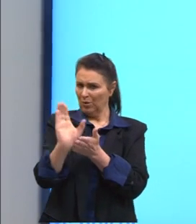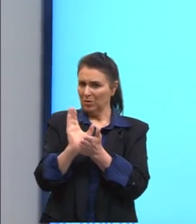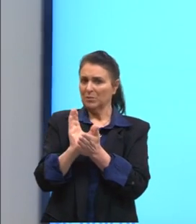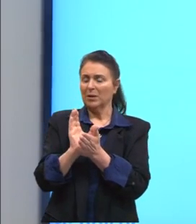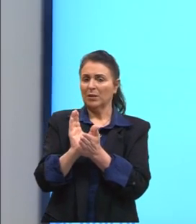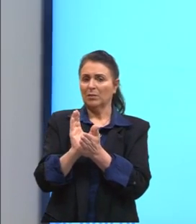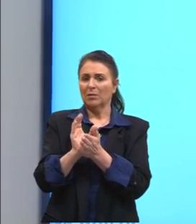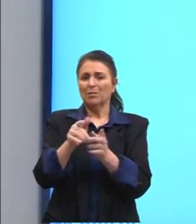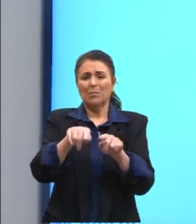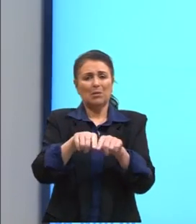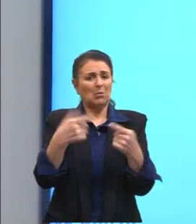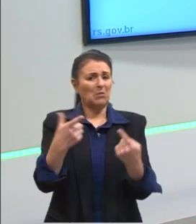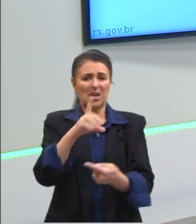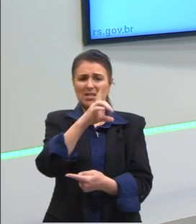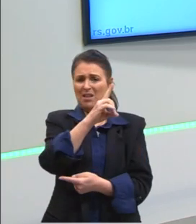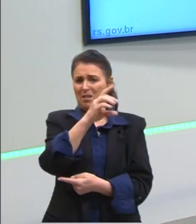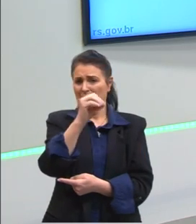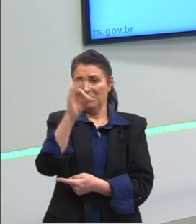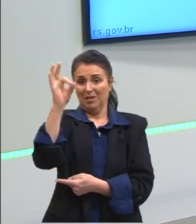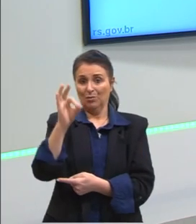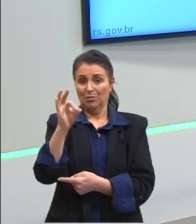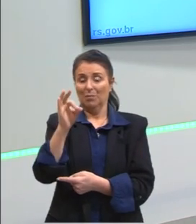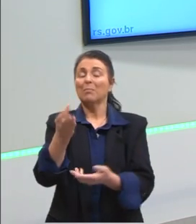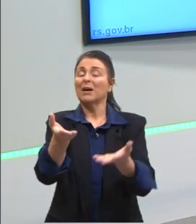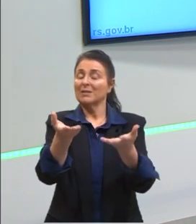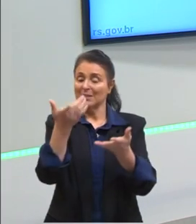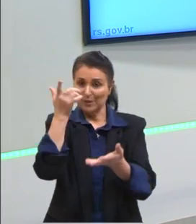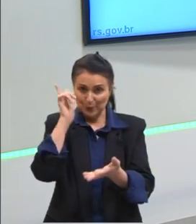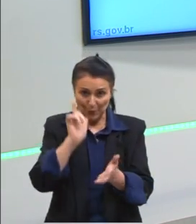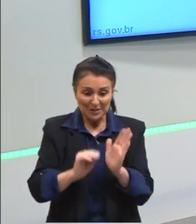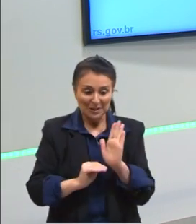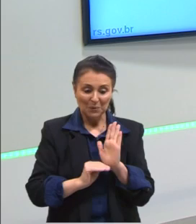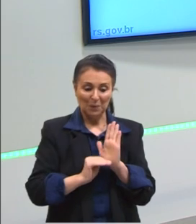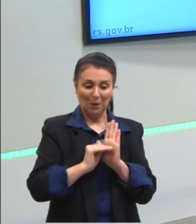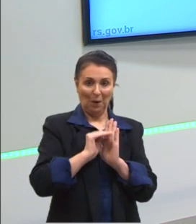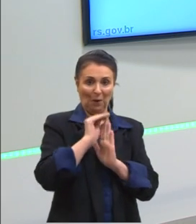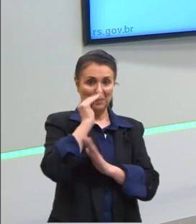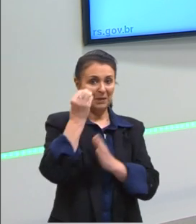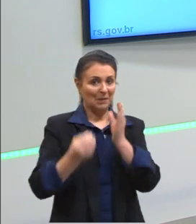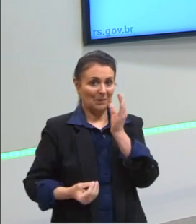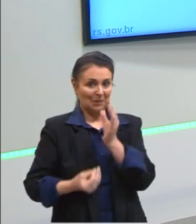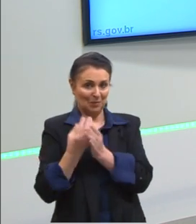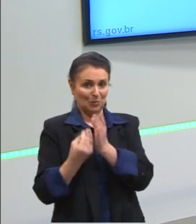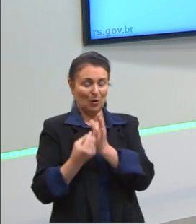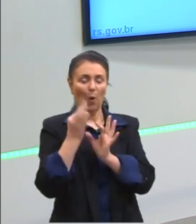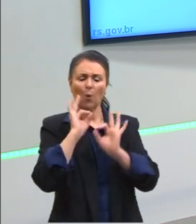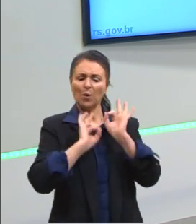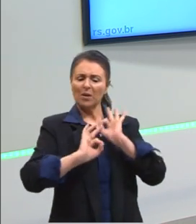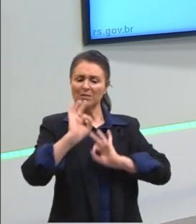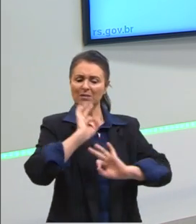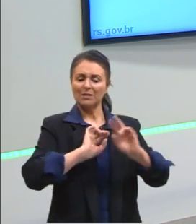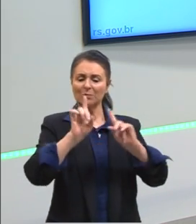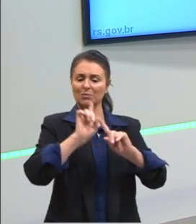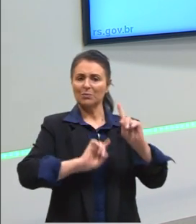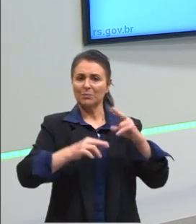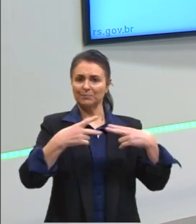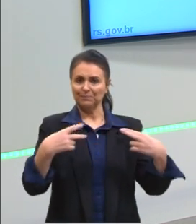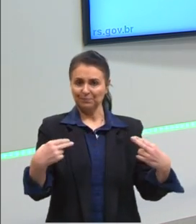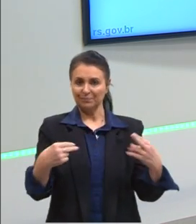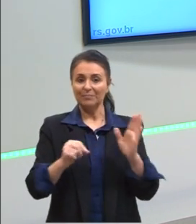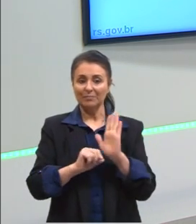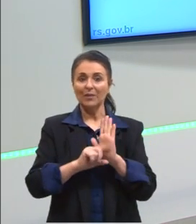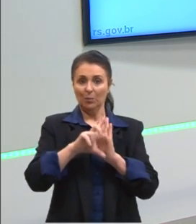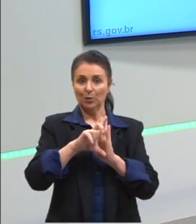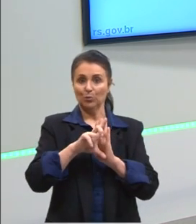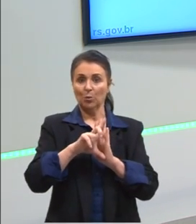não é possível. Mas, aumentar, eles conseguiam, Fazendo alguns ajustes, foi possível, então, aumentar muito o rendimento